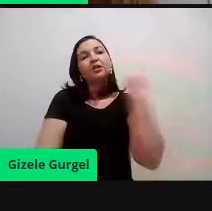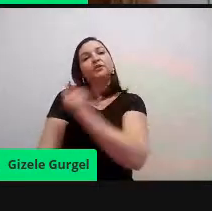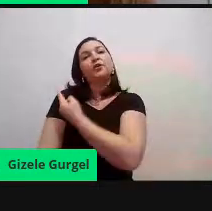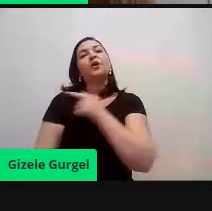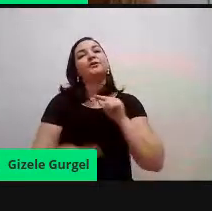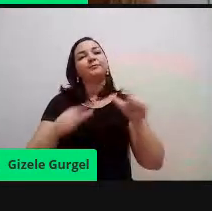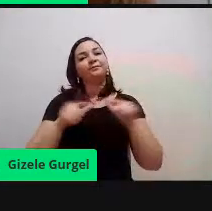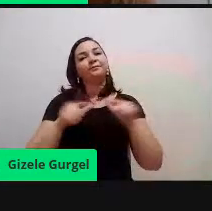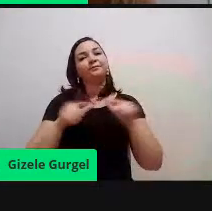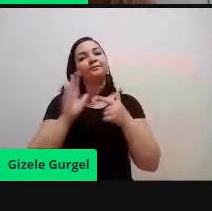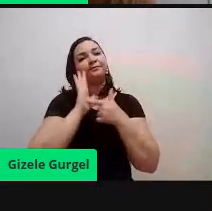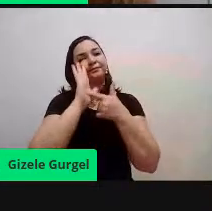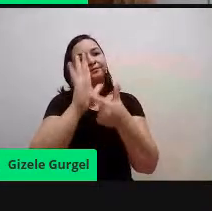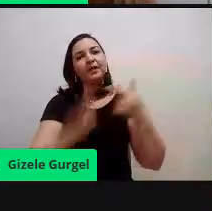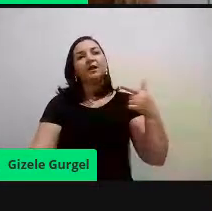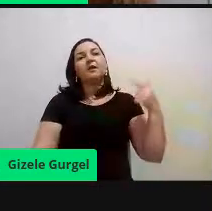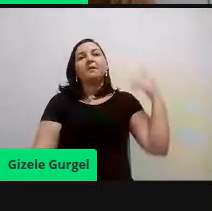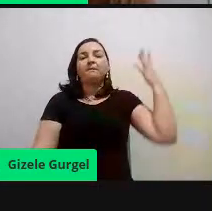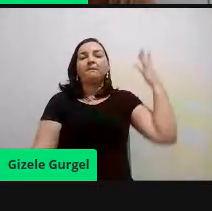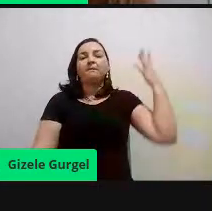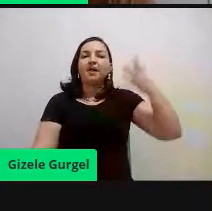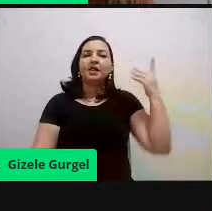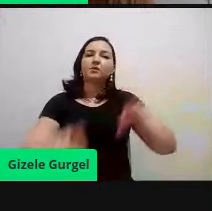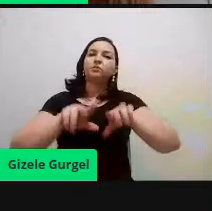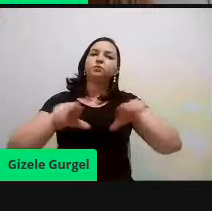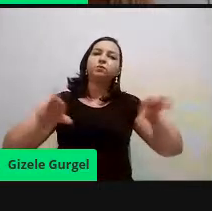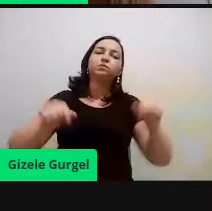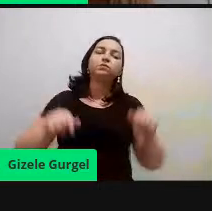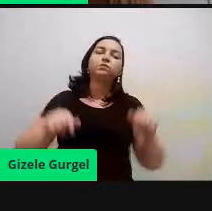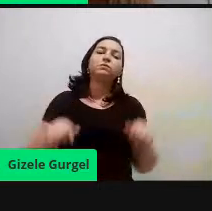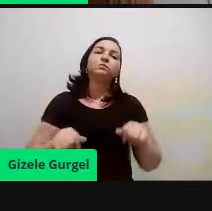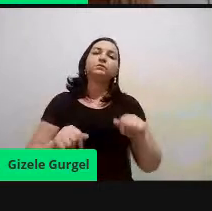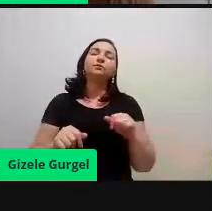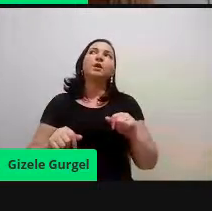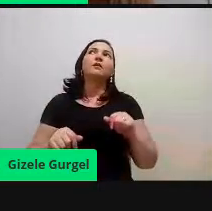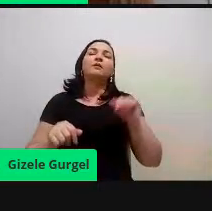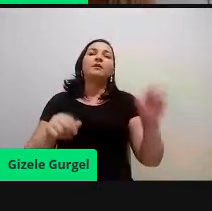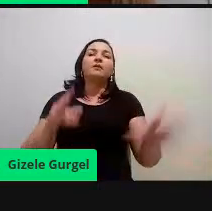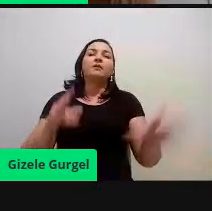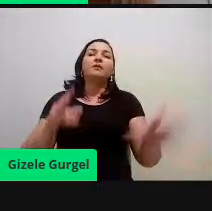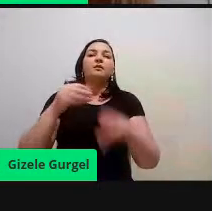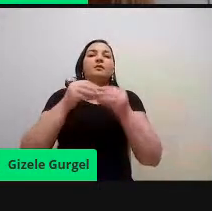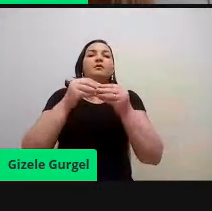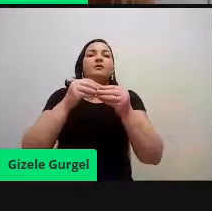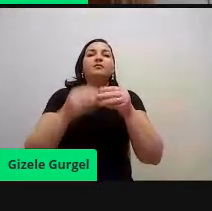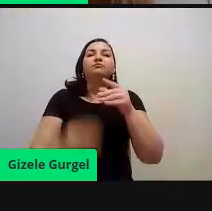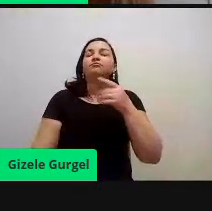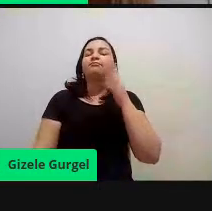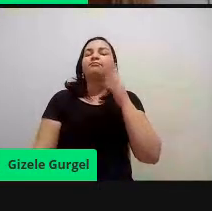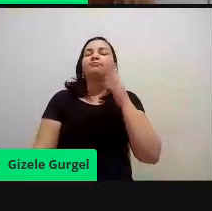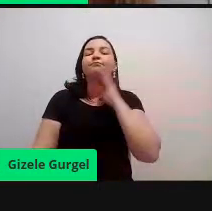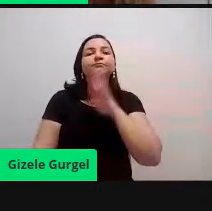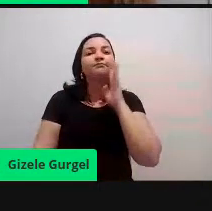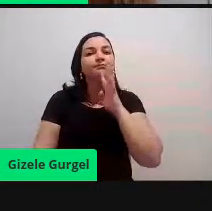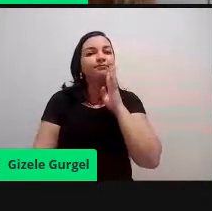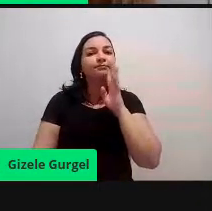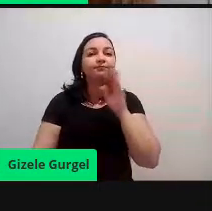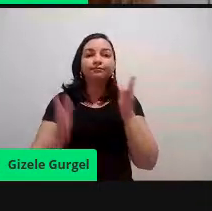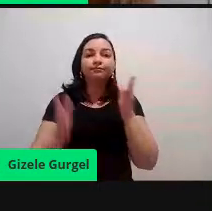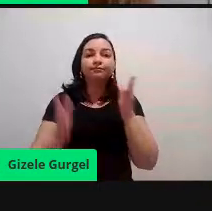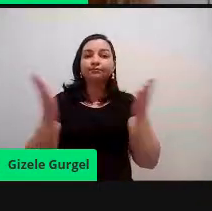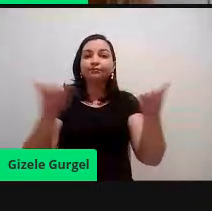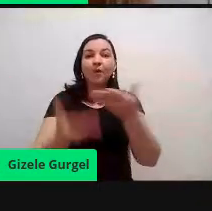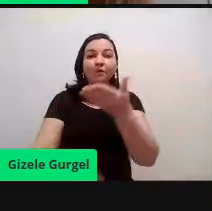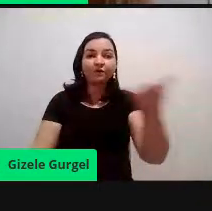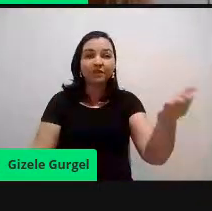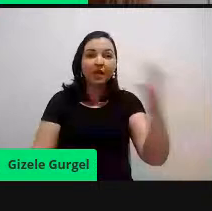postagens, que a gente trabalha de maneira bem leve, uma abordagem bem interessante ao público, né, de como fazer essa